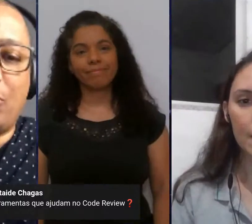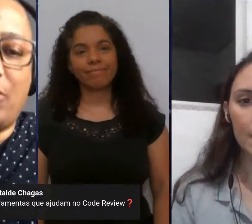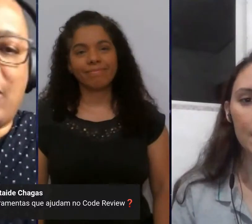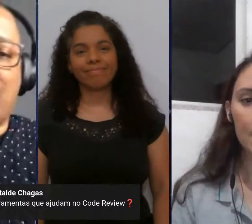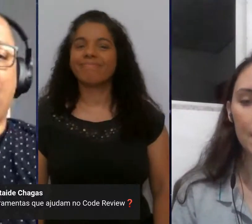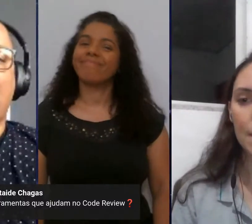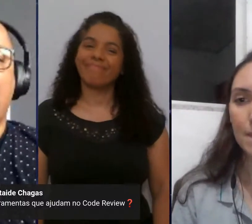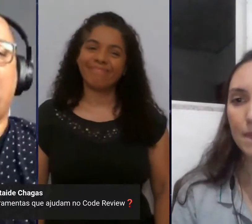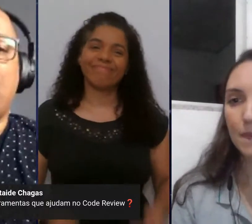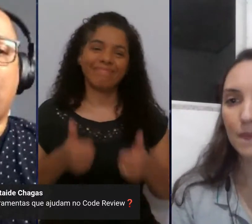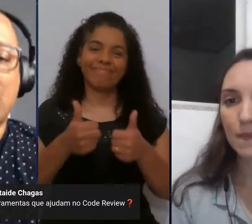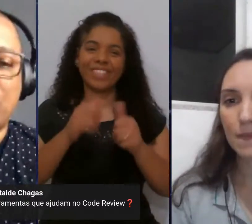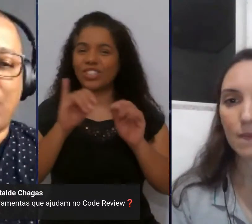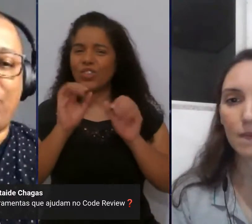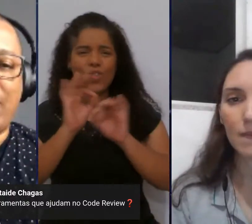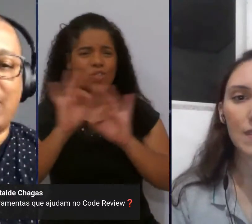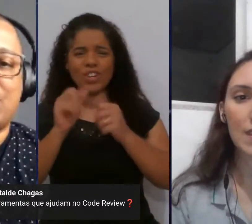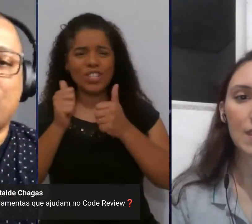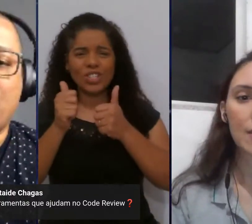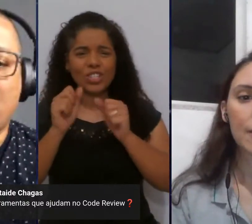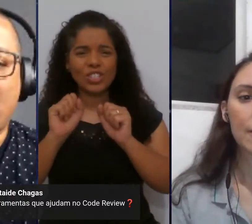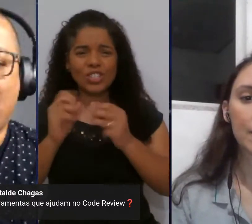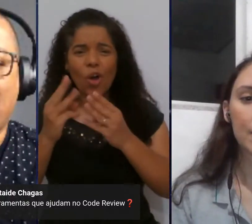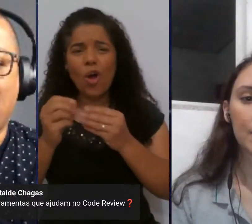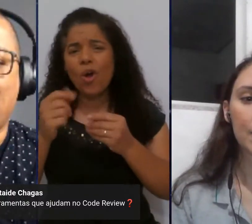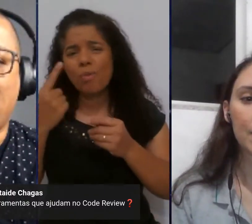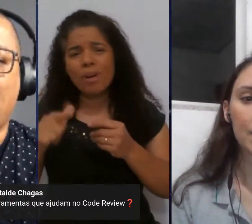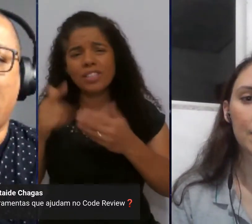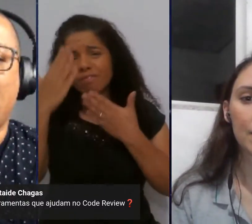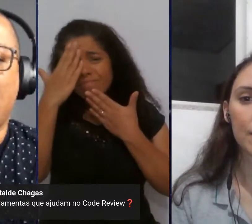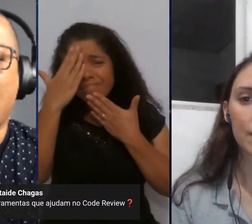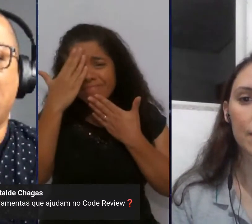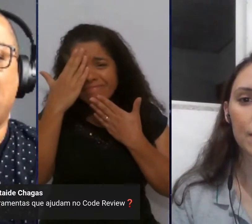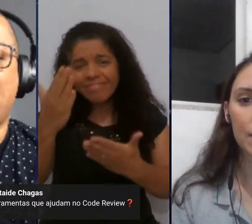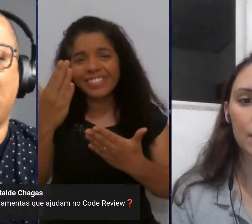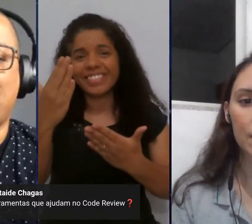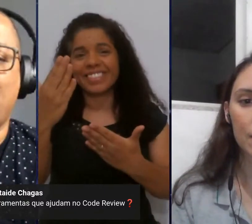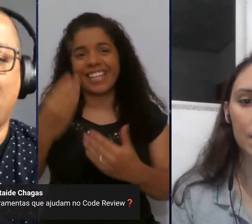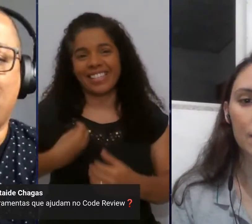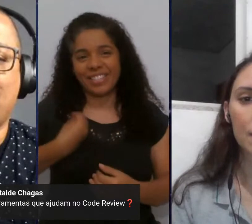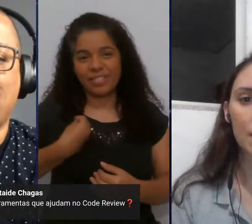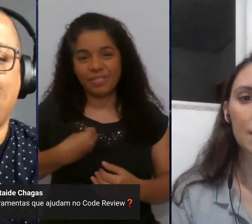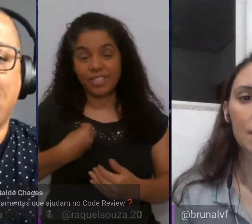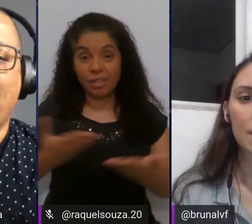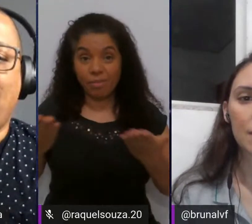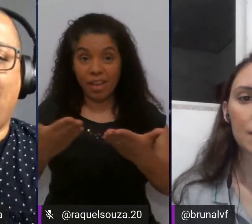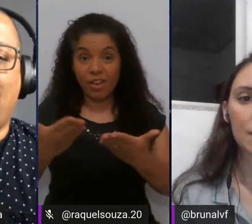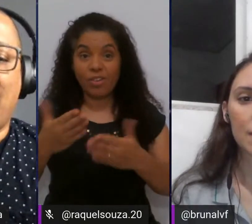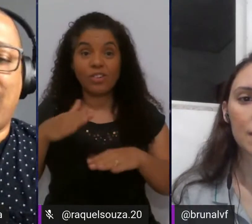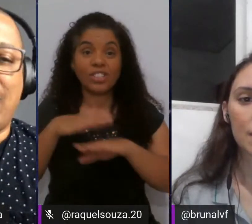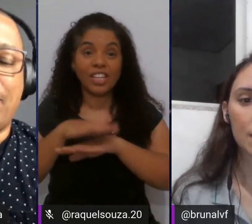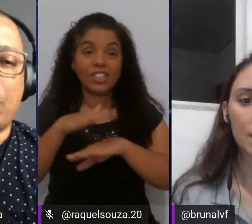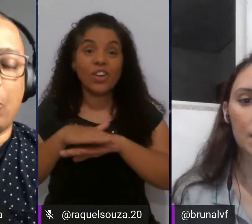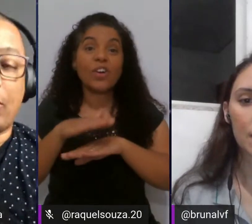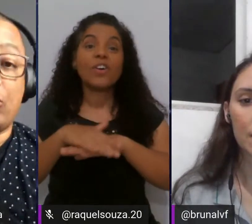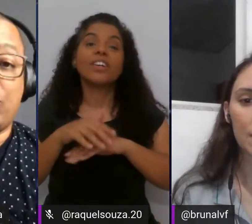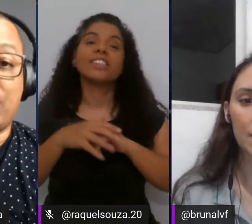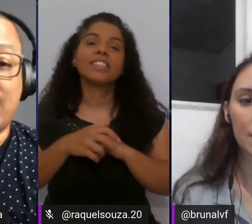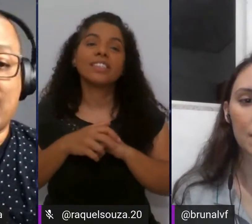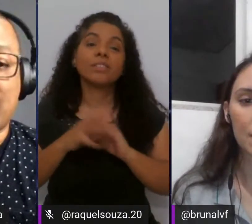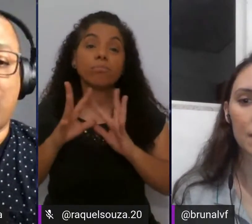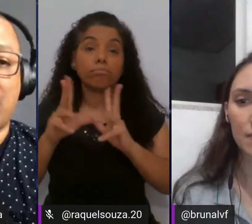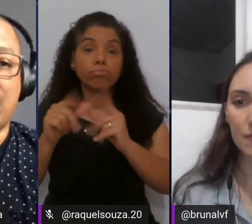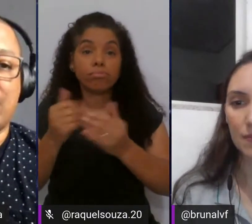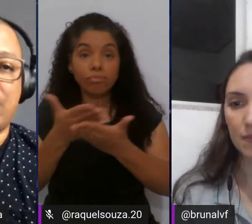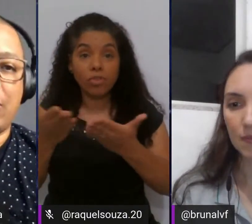Show, Bruna, Bruna, mais uma vez, muito obrigado aqui por participar nessa noite, tá? Bom, para todos